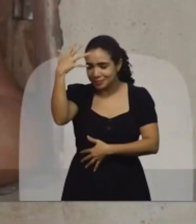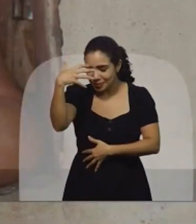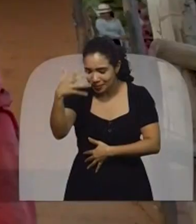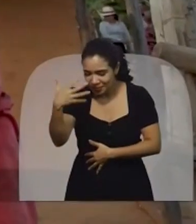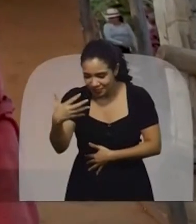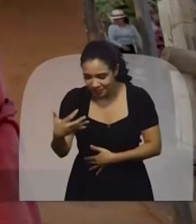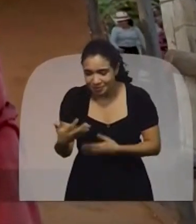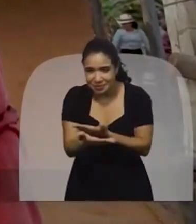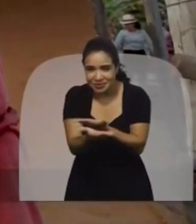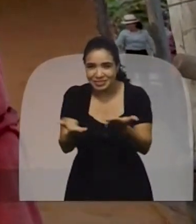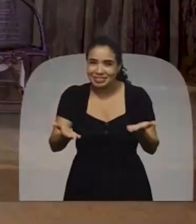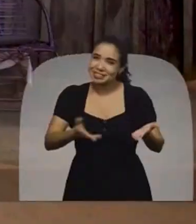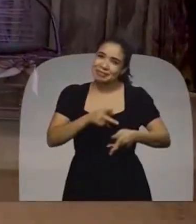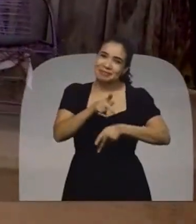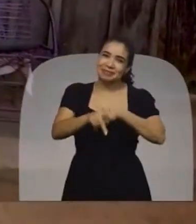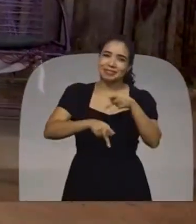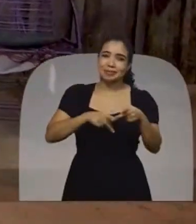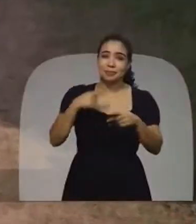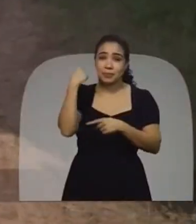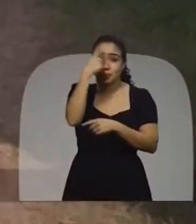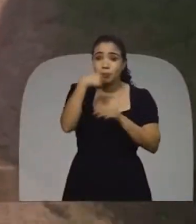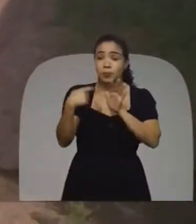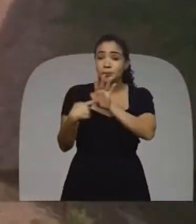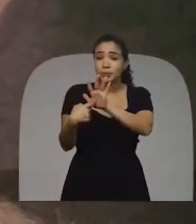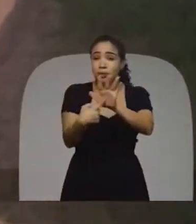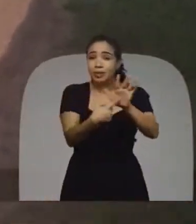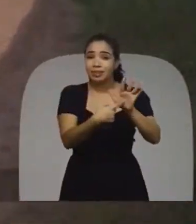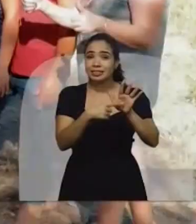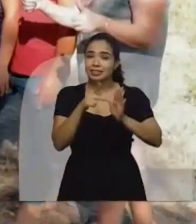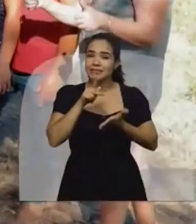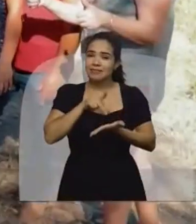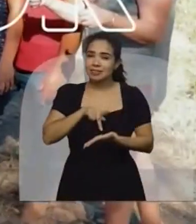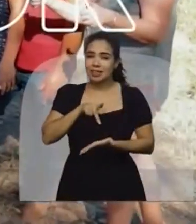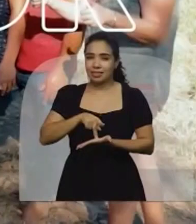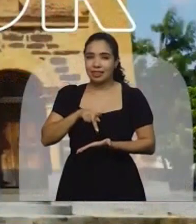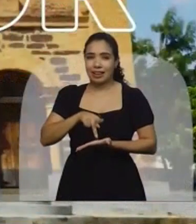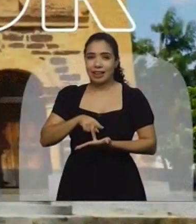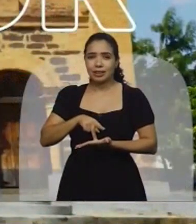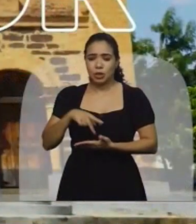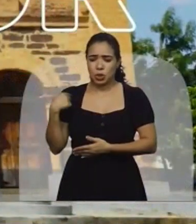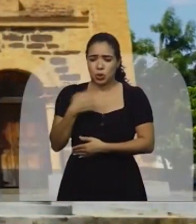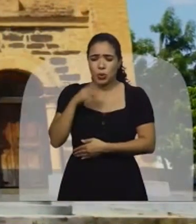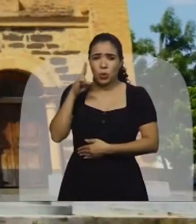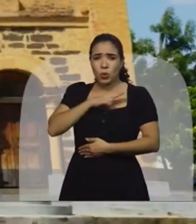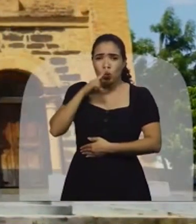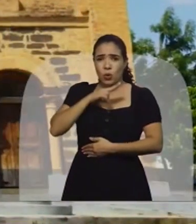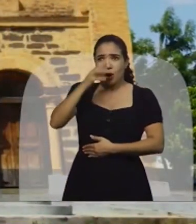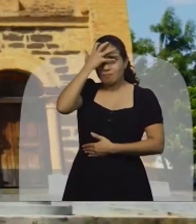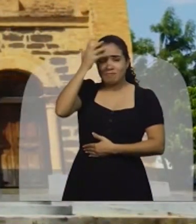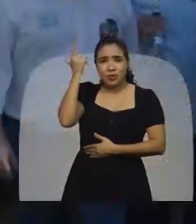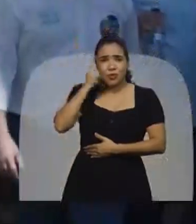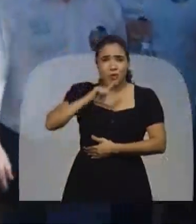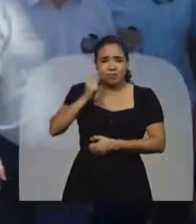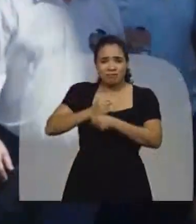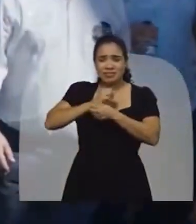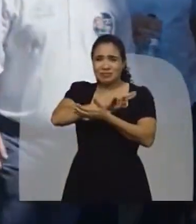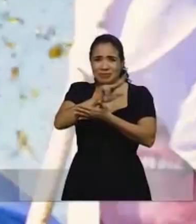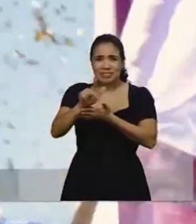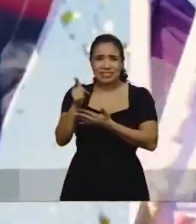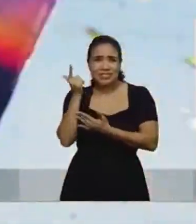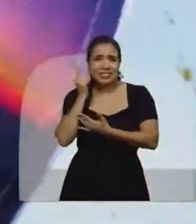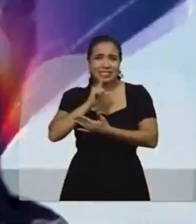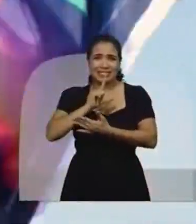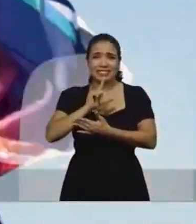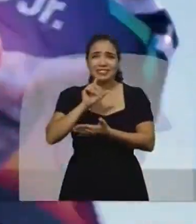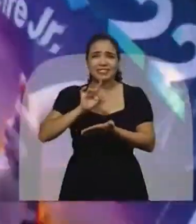prioridade. Ele vem governar, o engenheiro sonhador. É Ronaldo